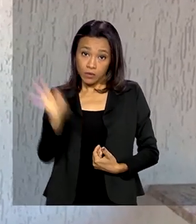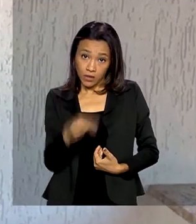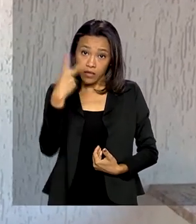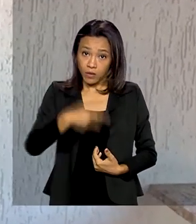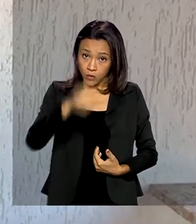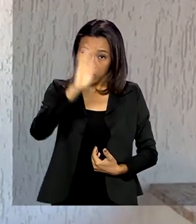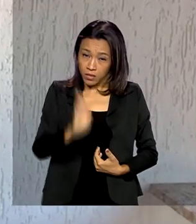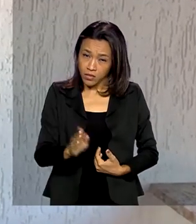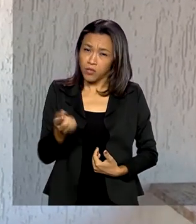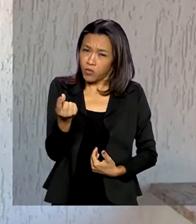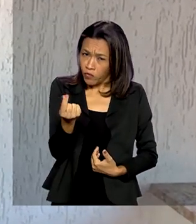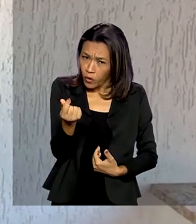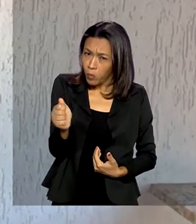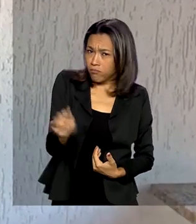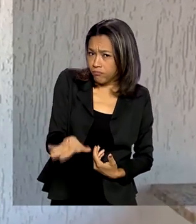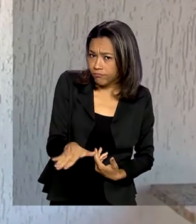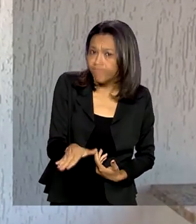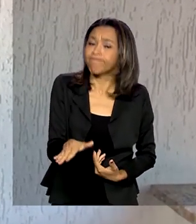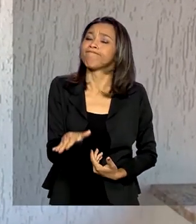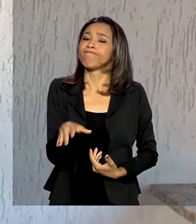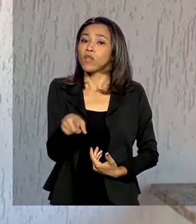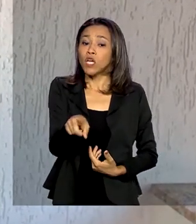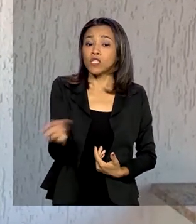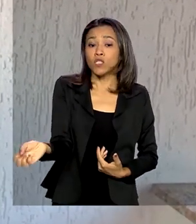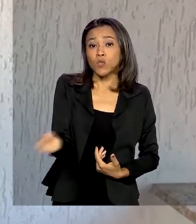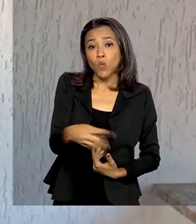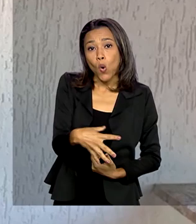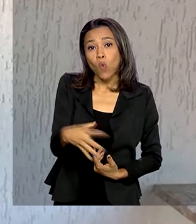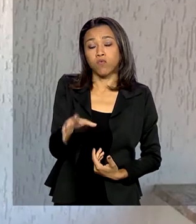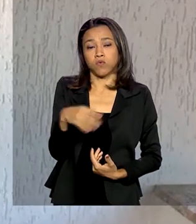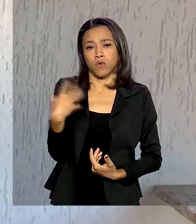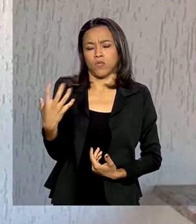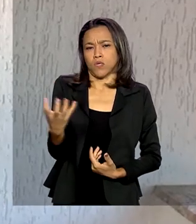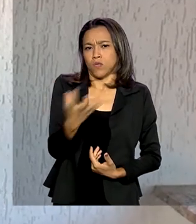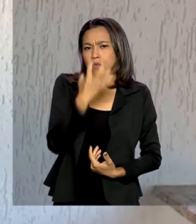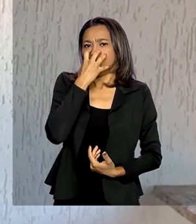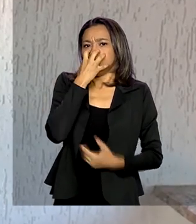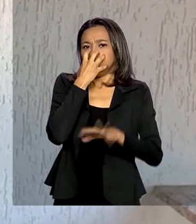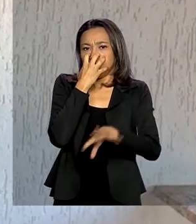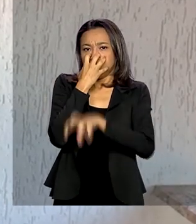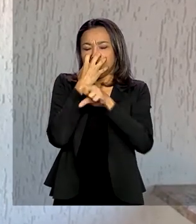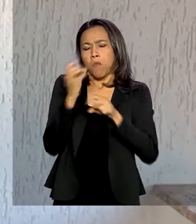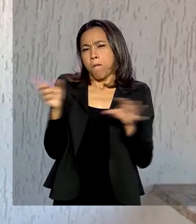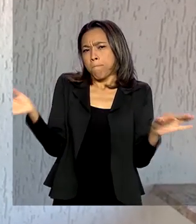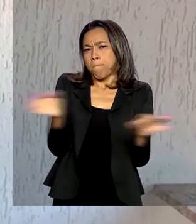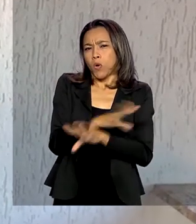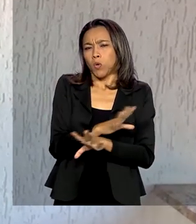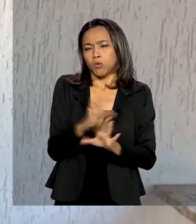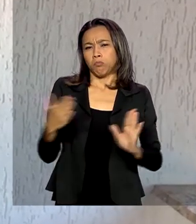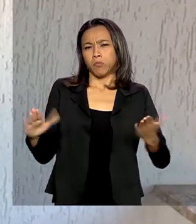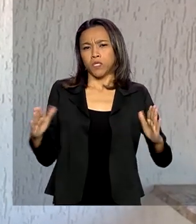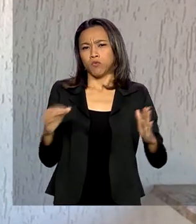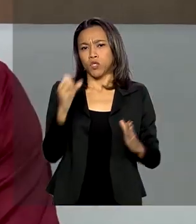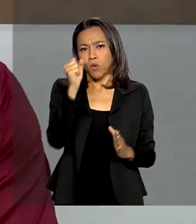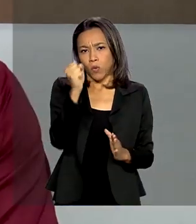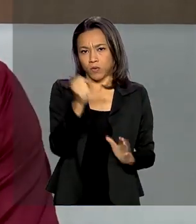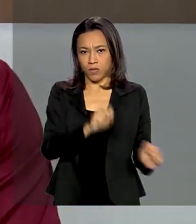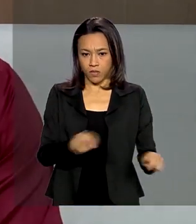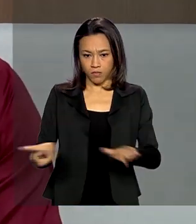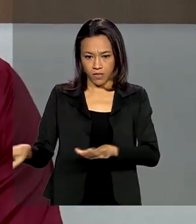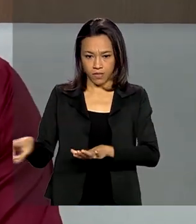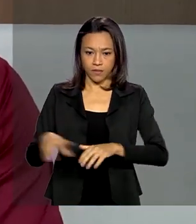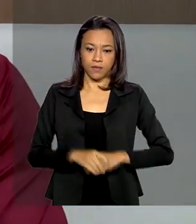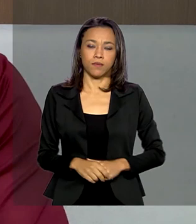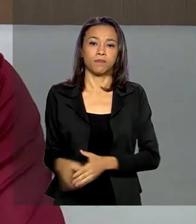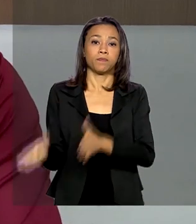um custo bem mais em conta. O novo ventilador mecânico deve estar pronto em, no máximo, 8 semanas. Da